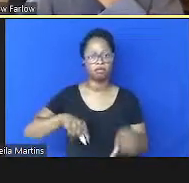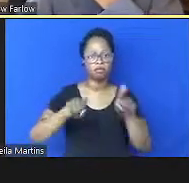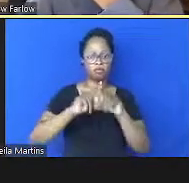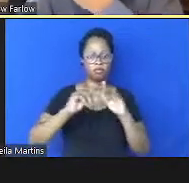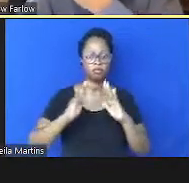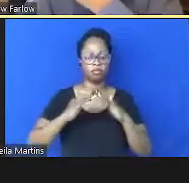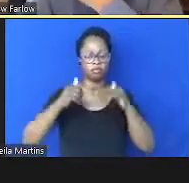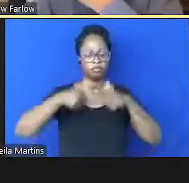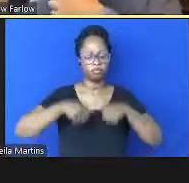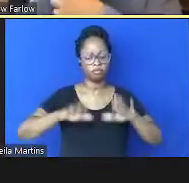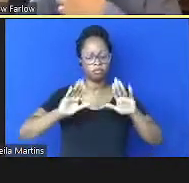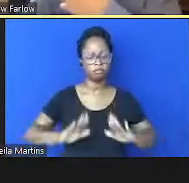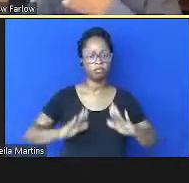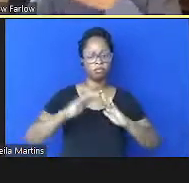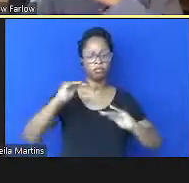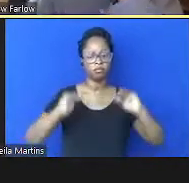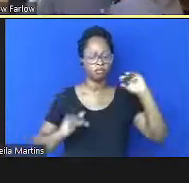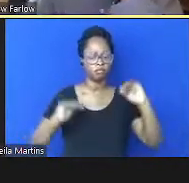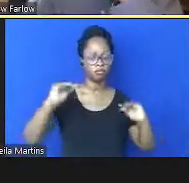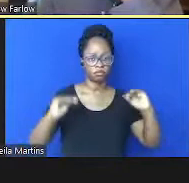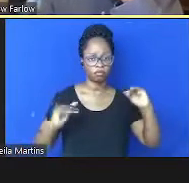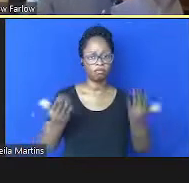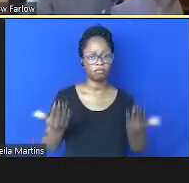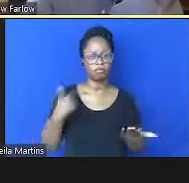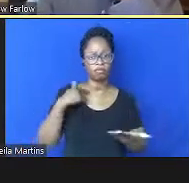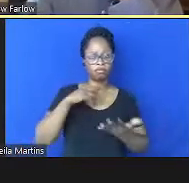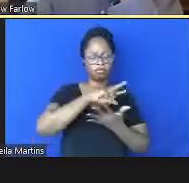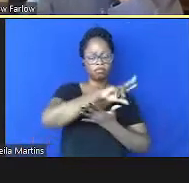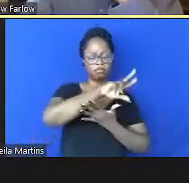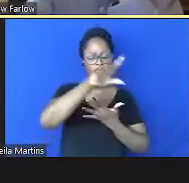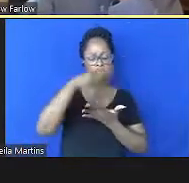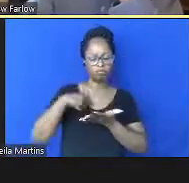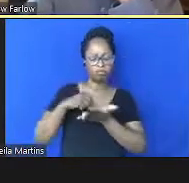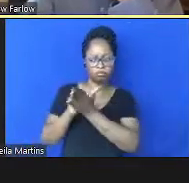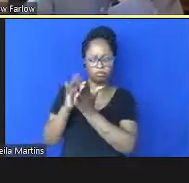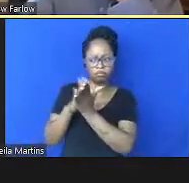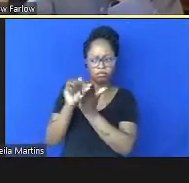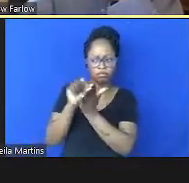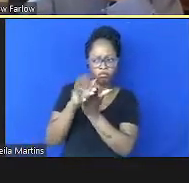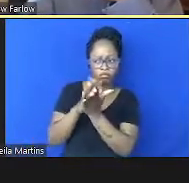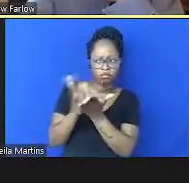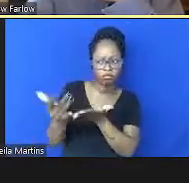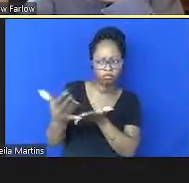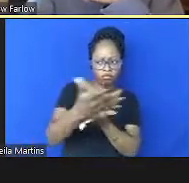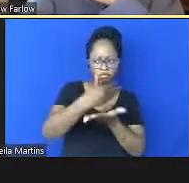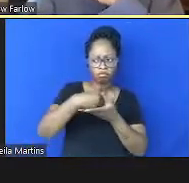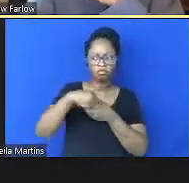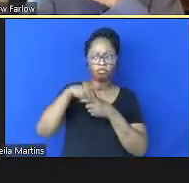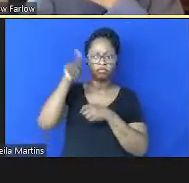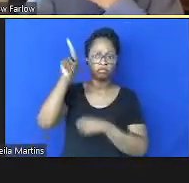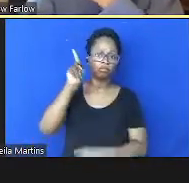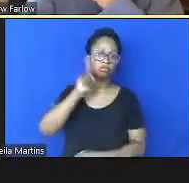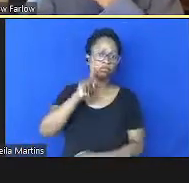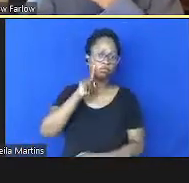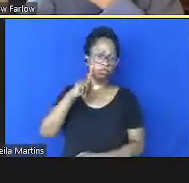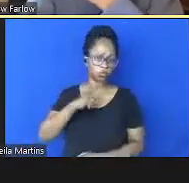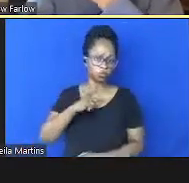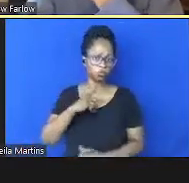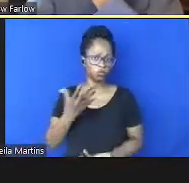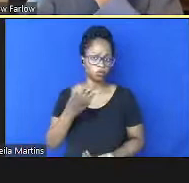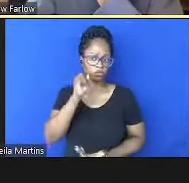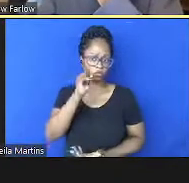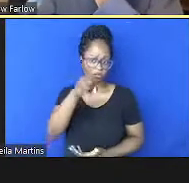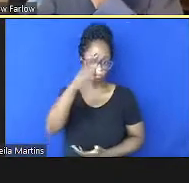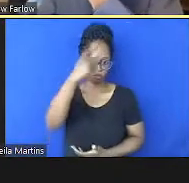e a desigualdade e uma das coisas que eu notei é que basicamente nos Estados Unidos se você for uma